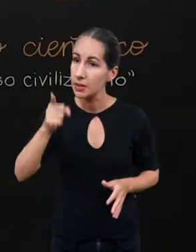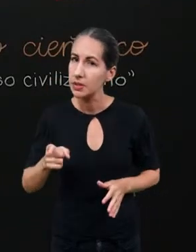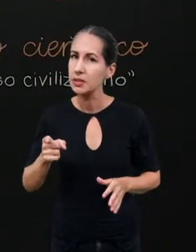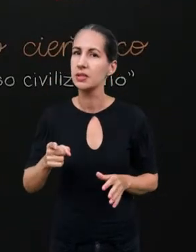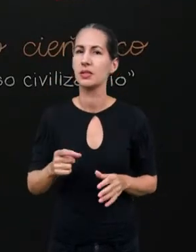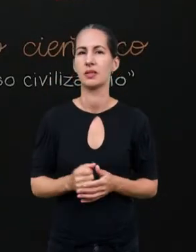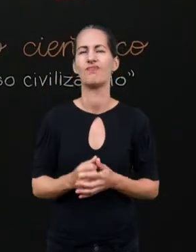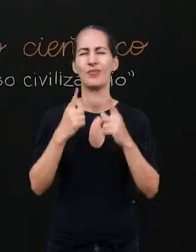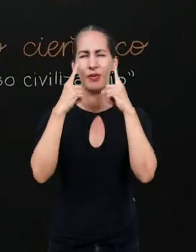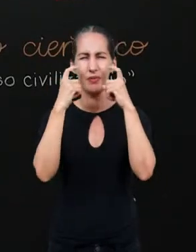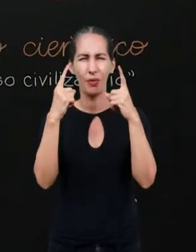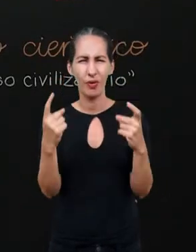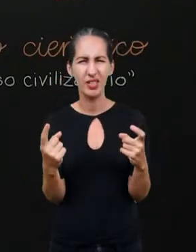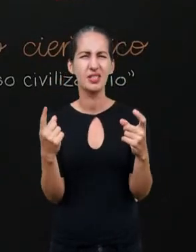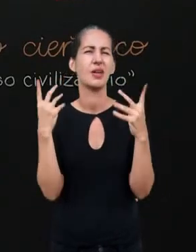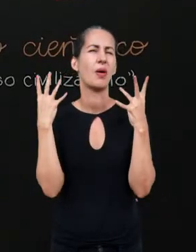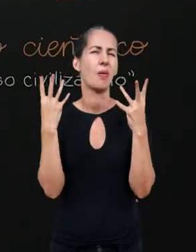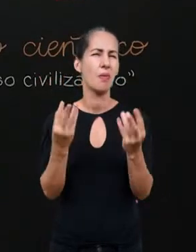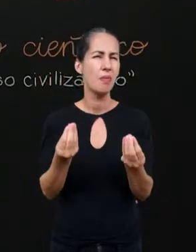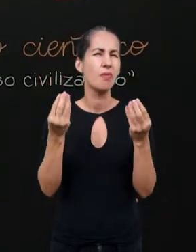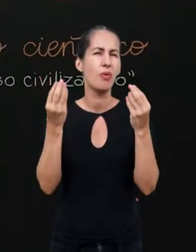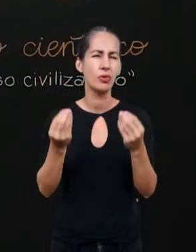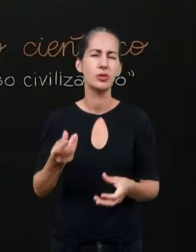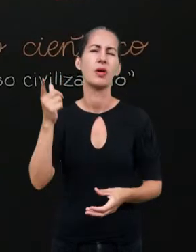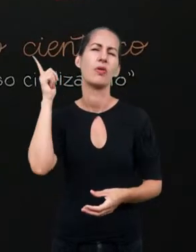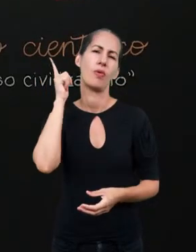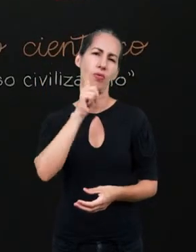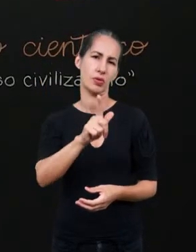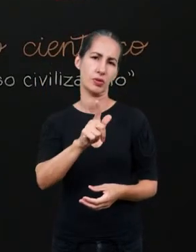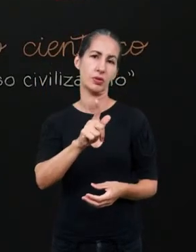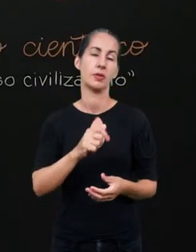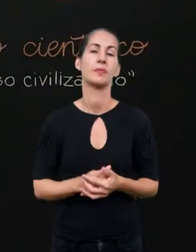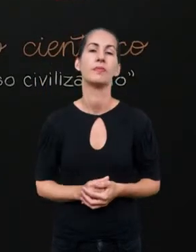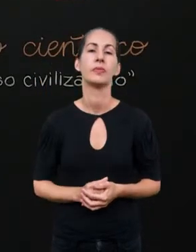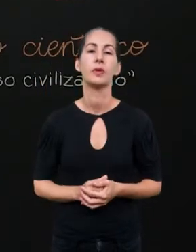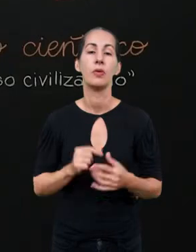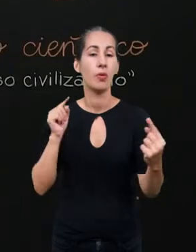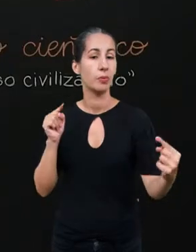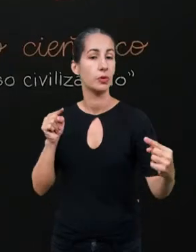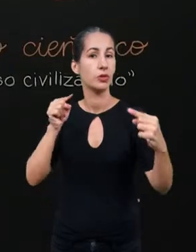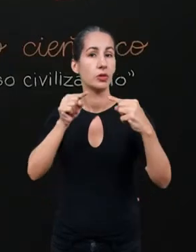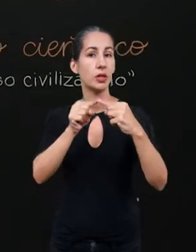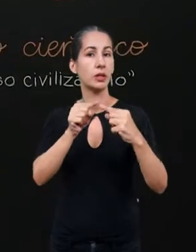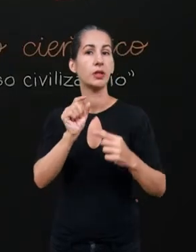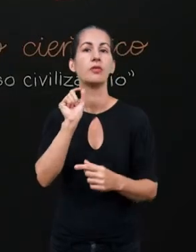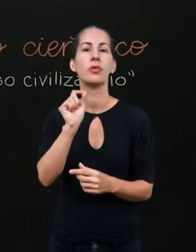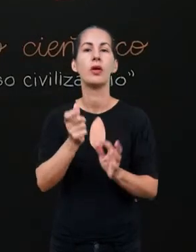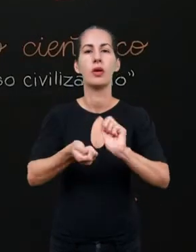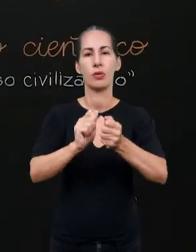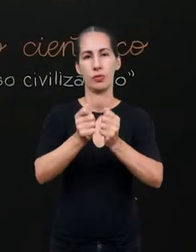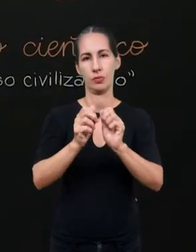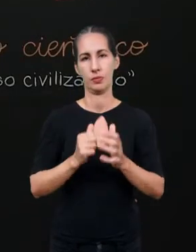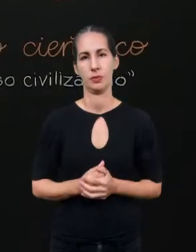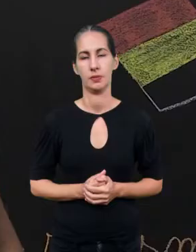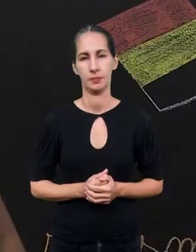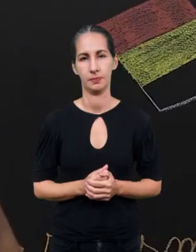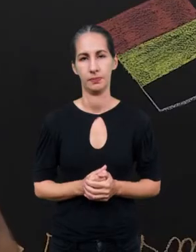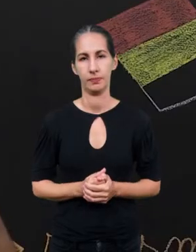violenta e radical conquista, que tem uma finalidade econômica,